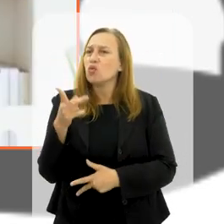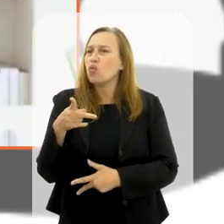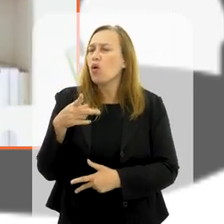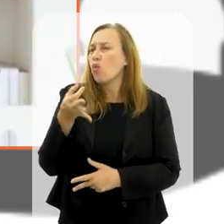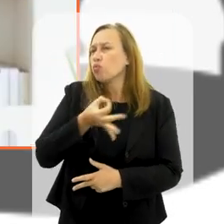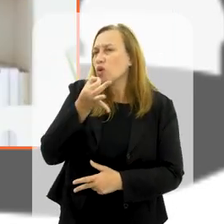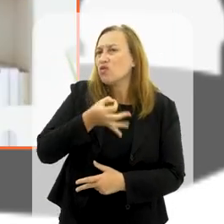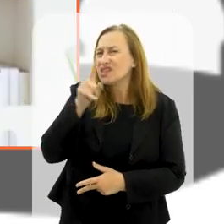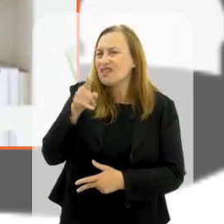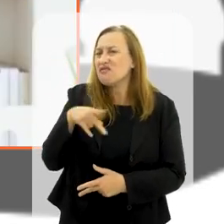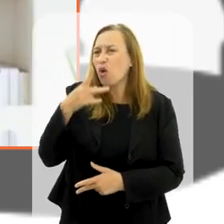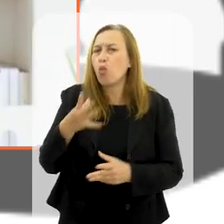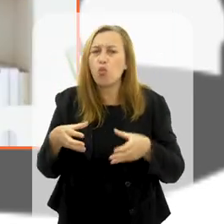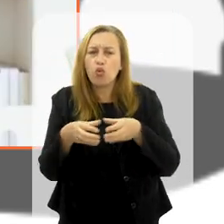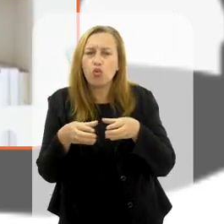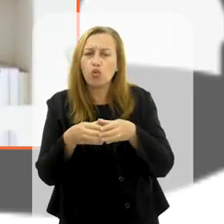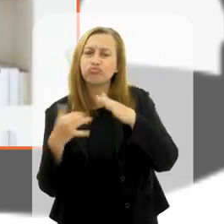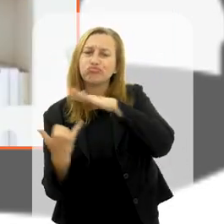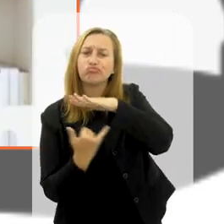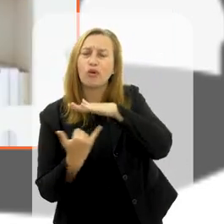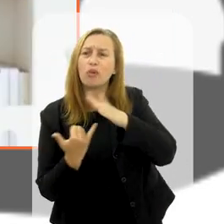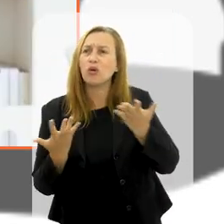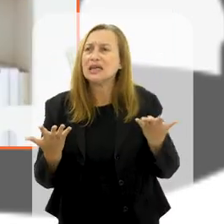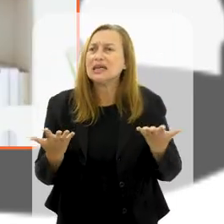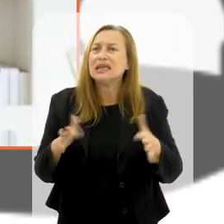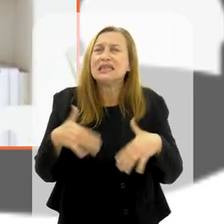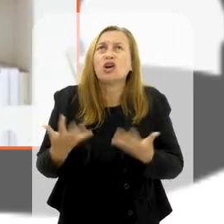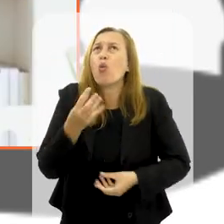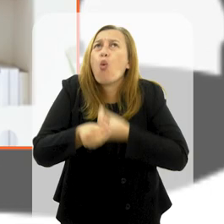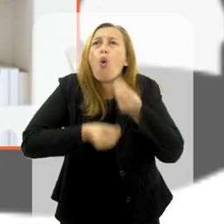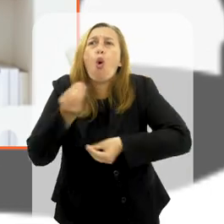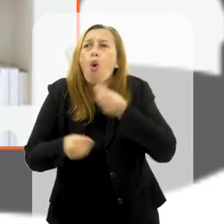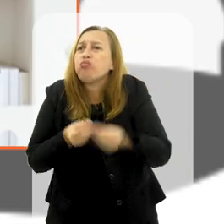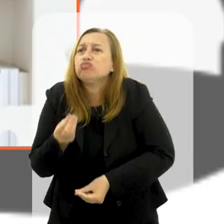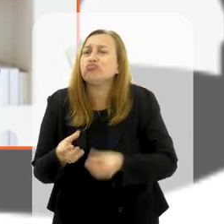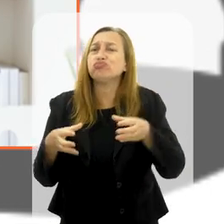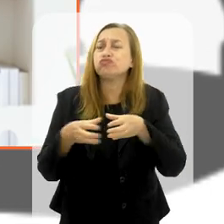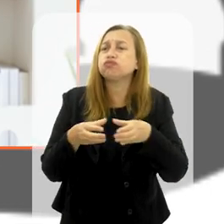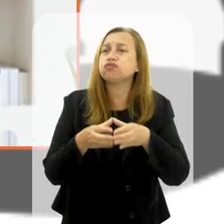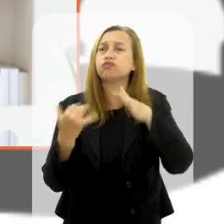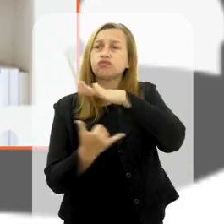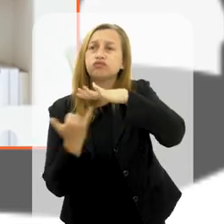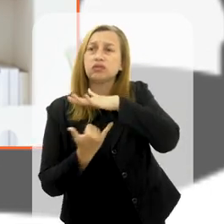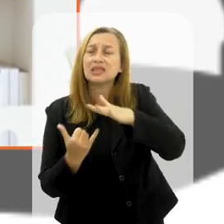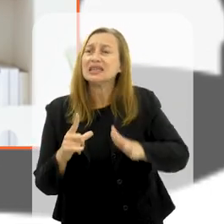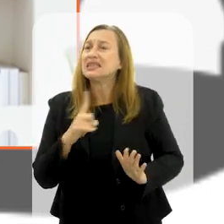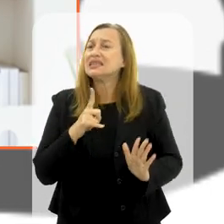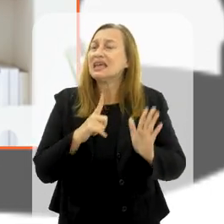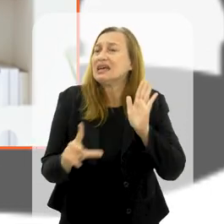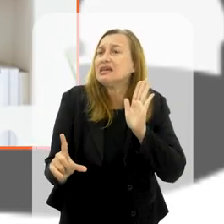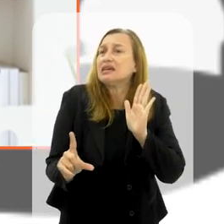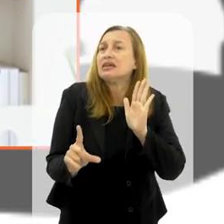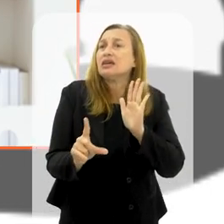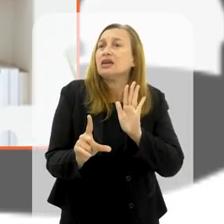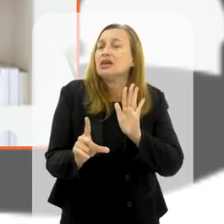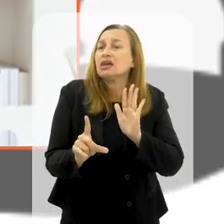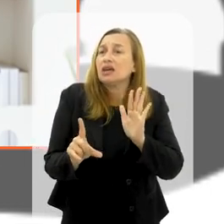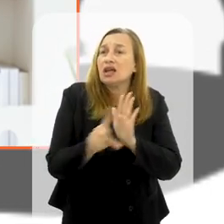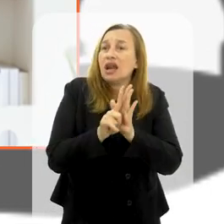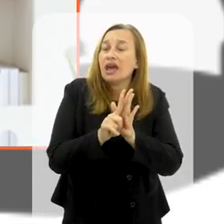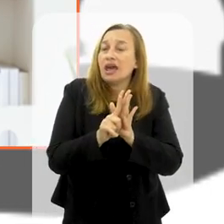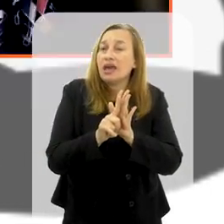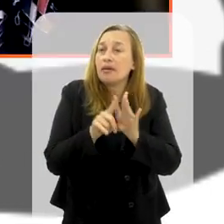fala, você disse que é um grupo informal. Então, como que um grupo informal, ele tem legitimidade para